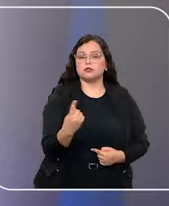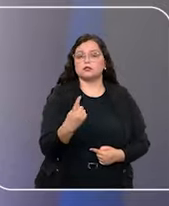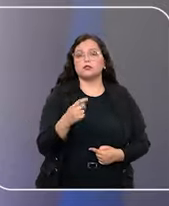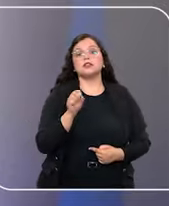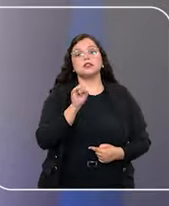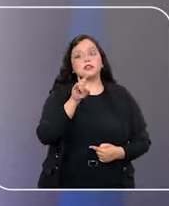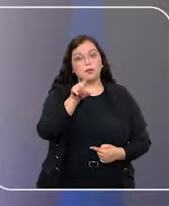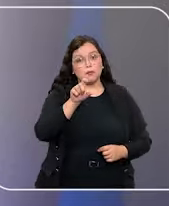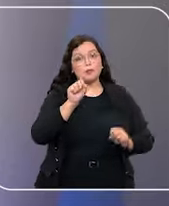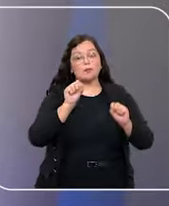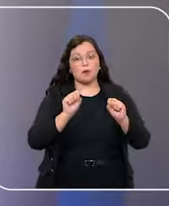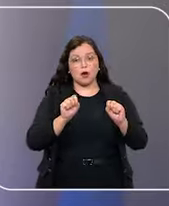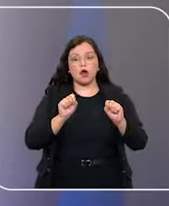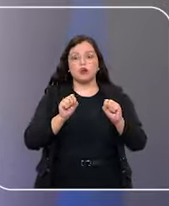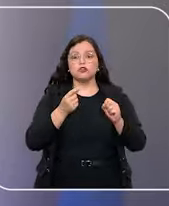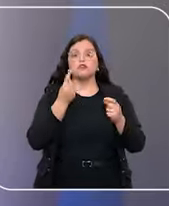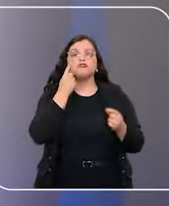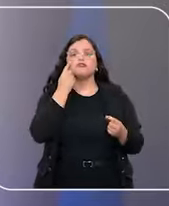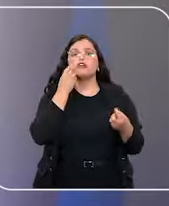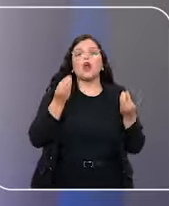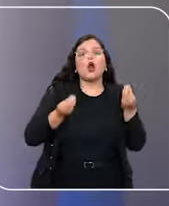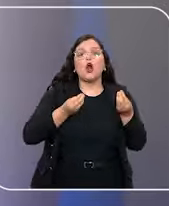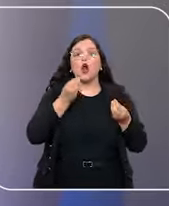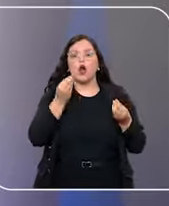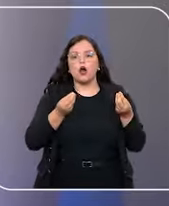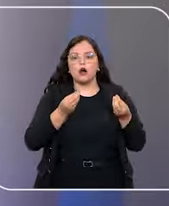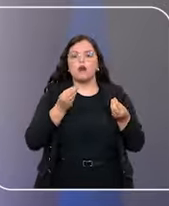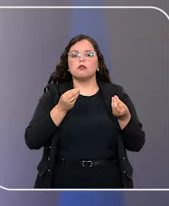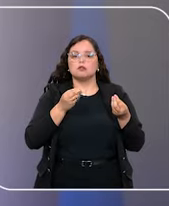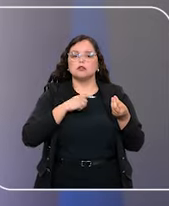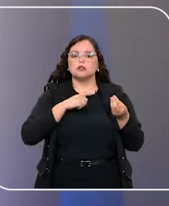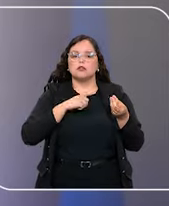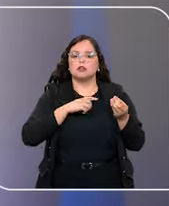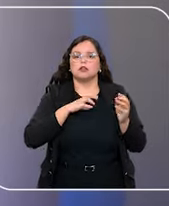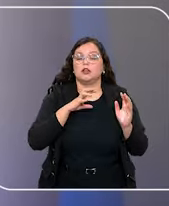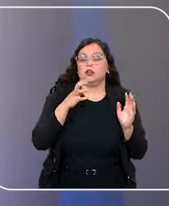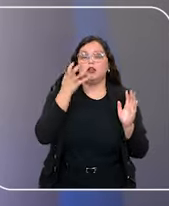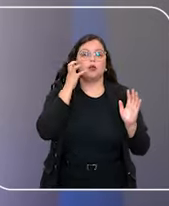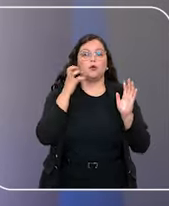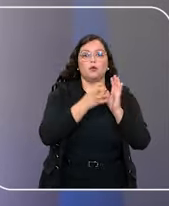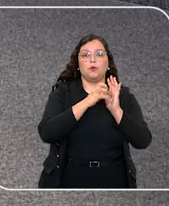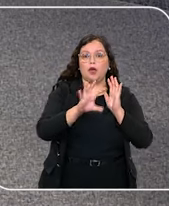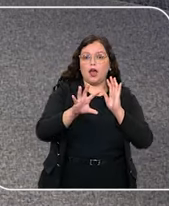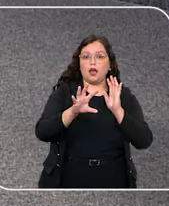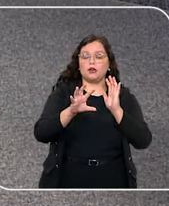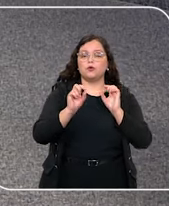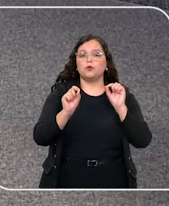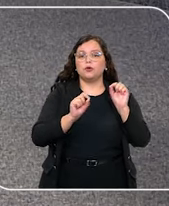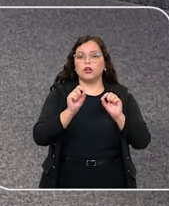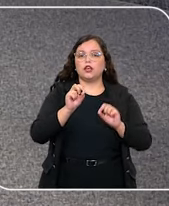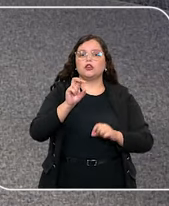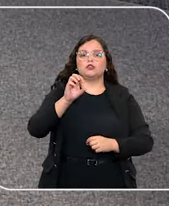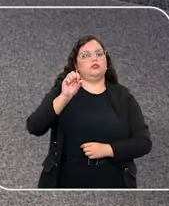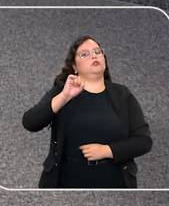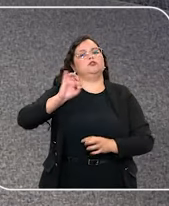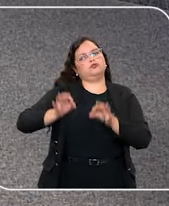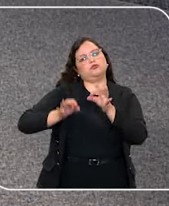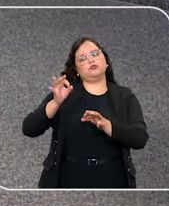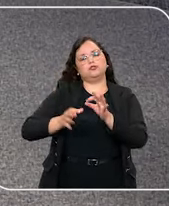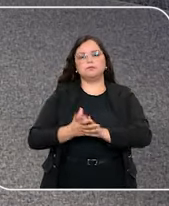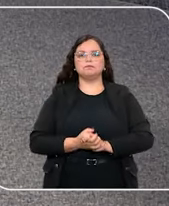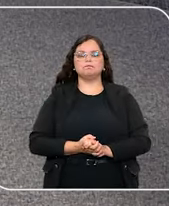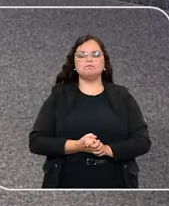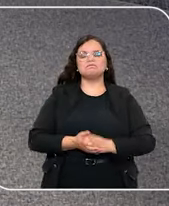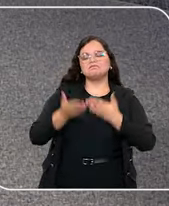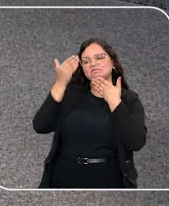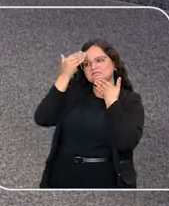Quem preferir pode conferir todo o material, todos os episódios, sintonizando a Rádio Justiça. Tá certo, Fátima. Obrigada novamente